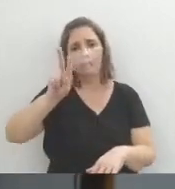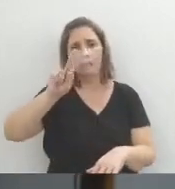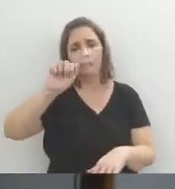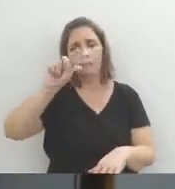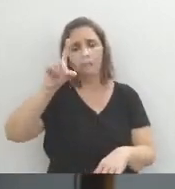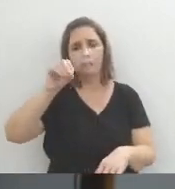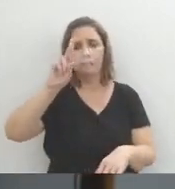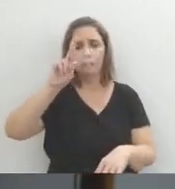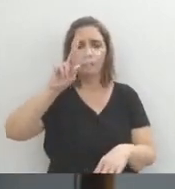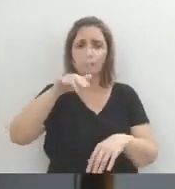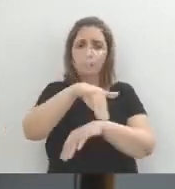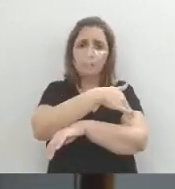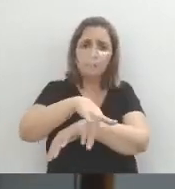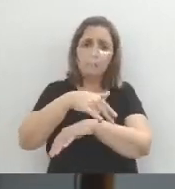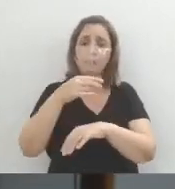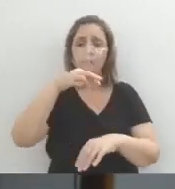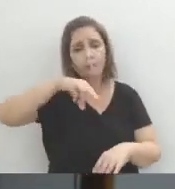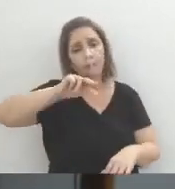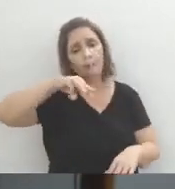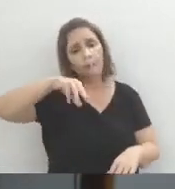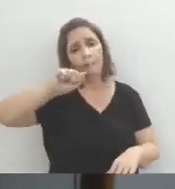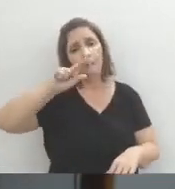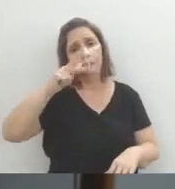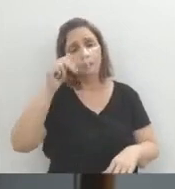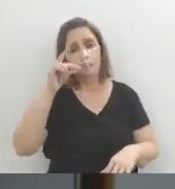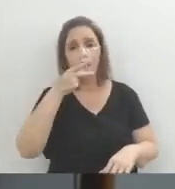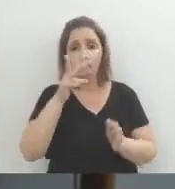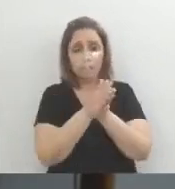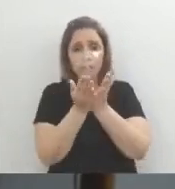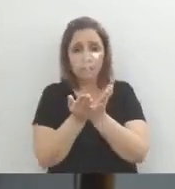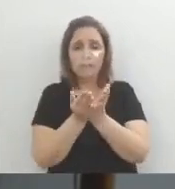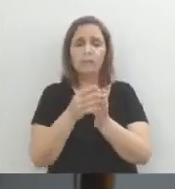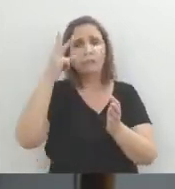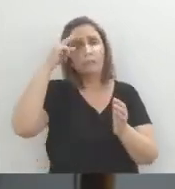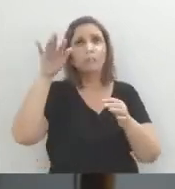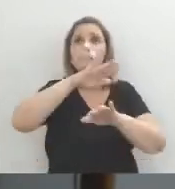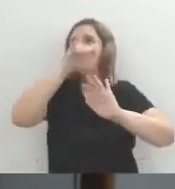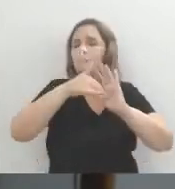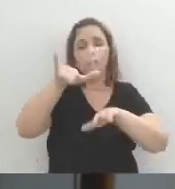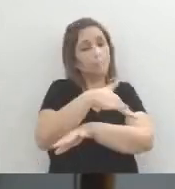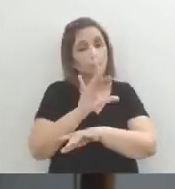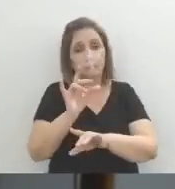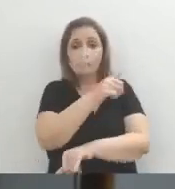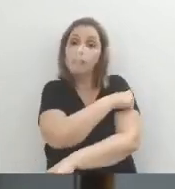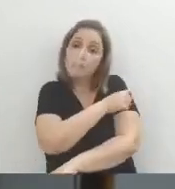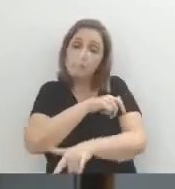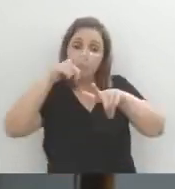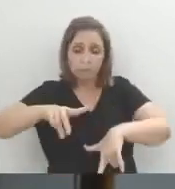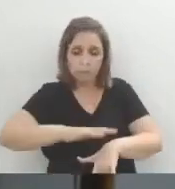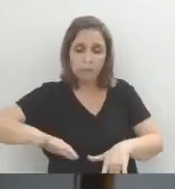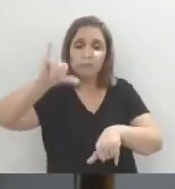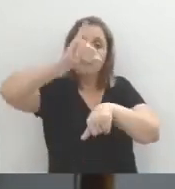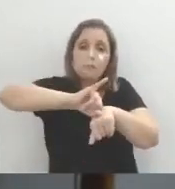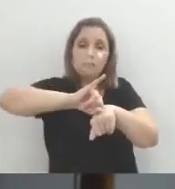O universo machadiano ali, eu não me lembro exatamente o nome das ruas, eu me lembro da Rua do Cosme Velho ali, né? Então, assim, no